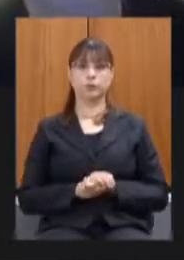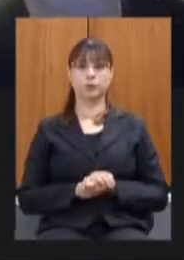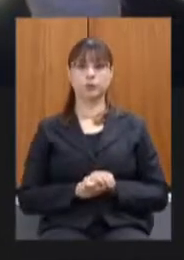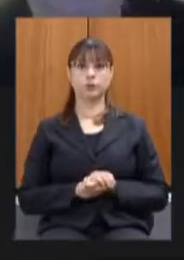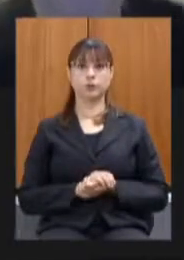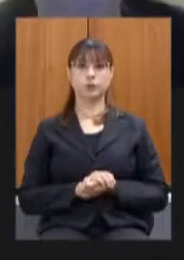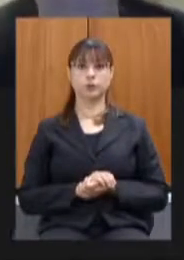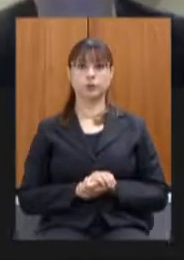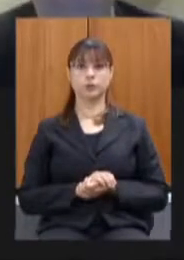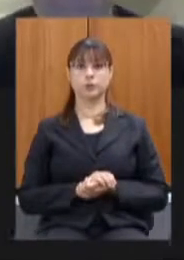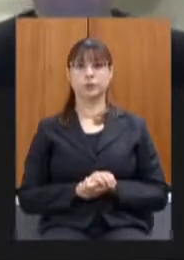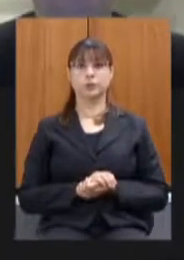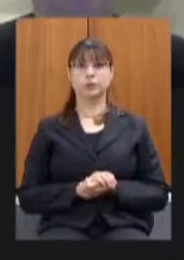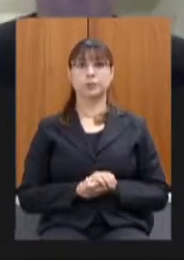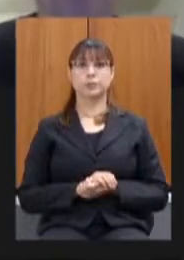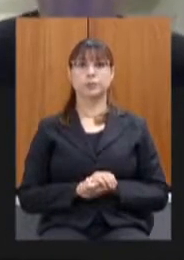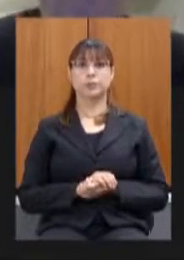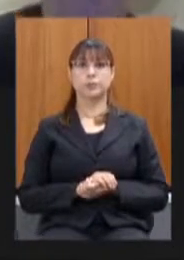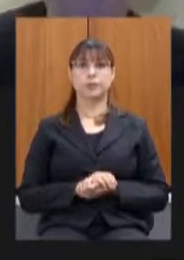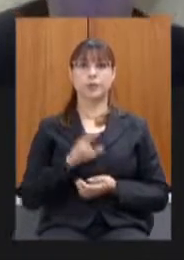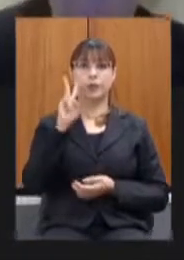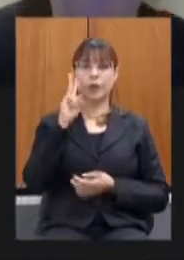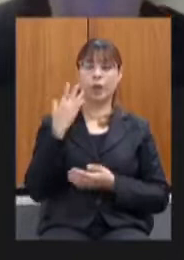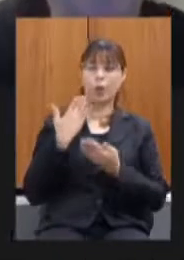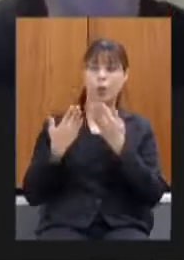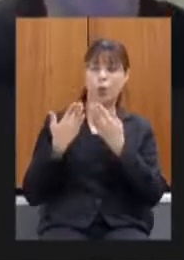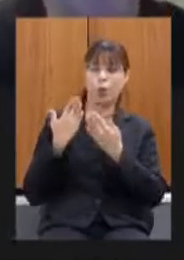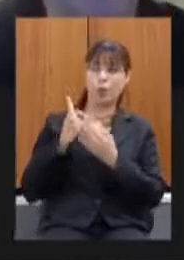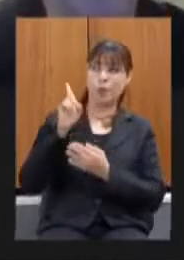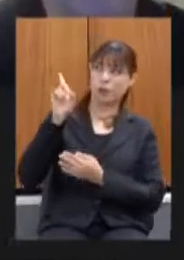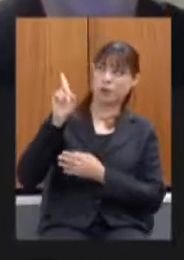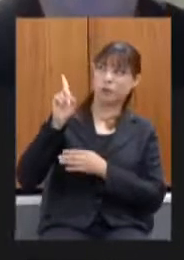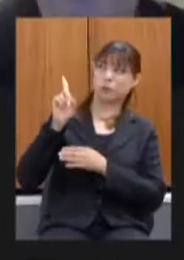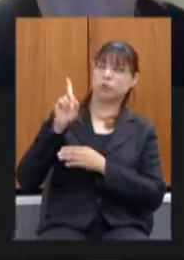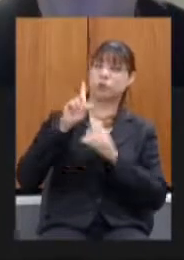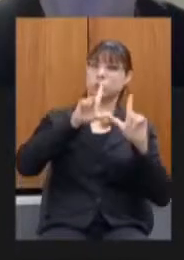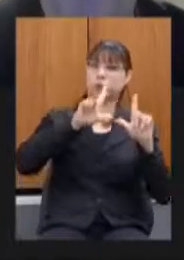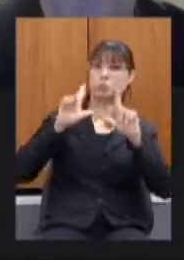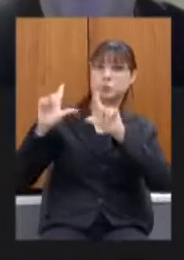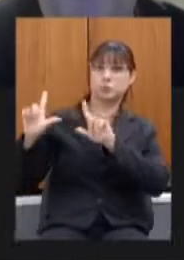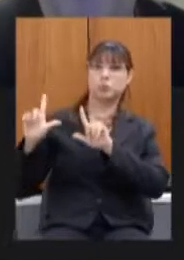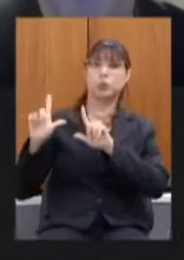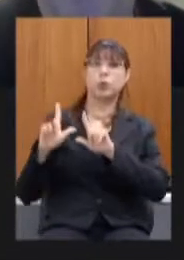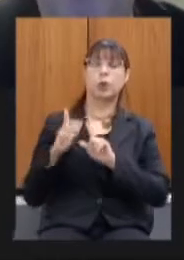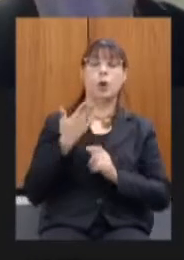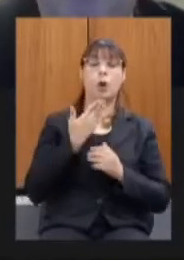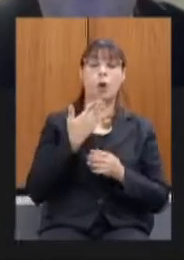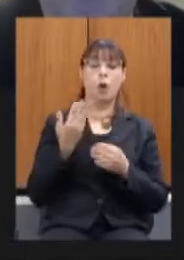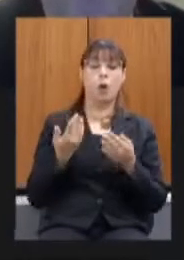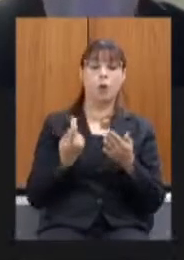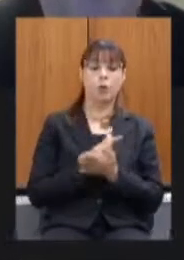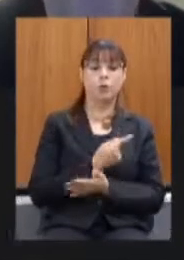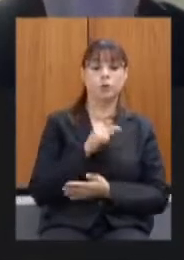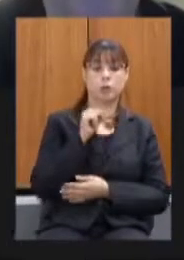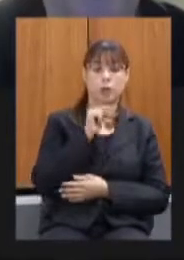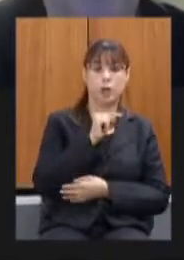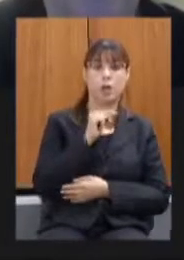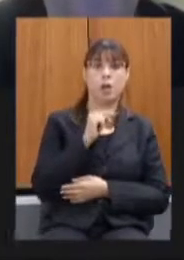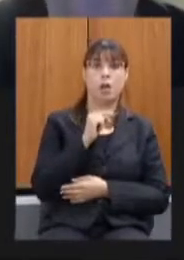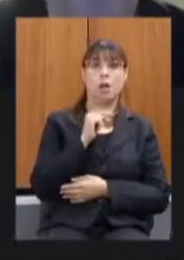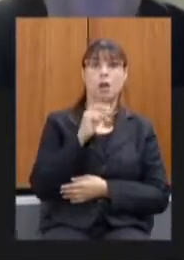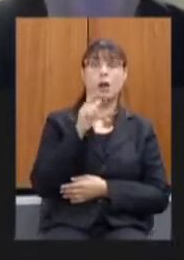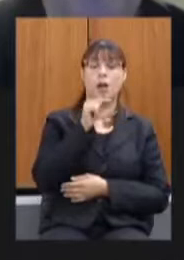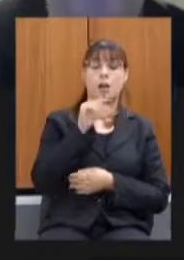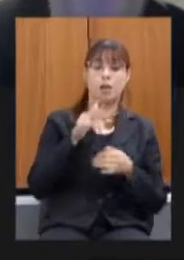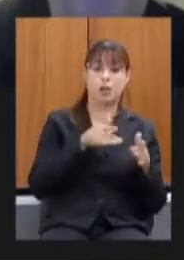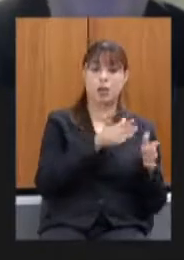aqui a gente faz uma comparação entre o que aconteceu no Rio Doce e que está acontecendo em Brumadinho no